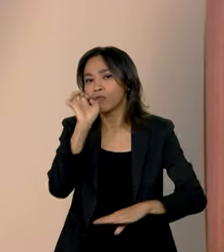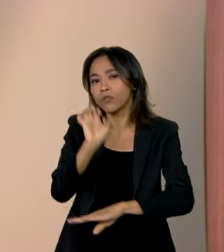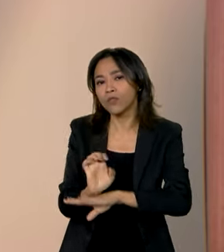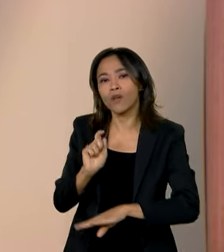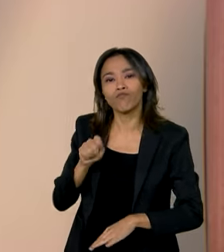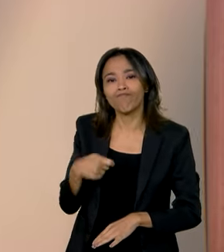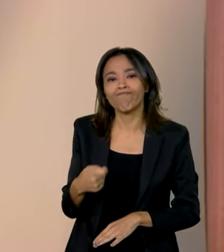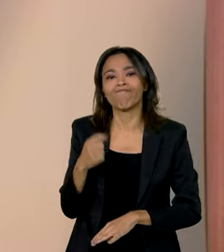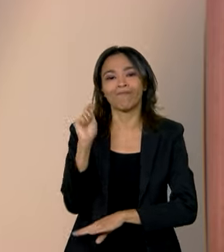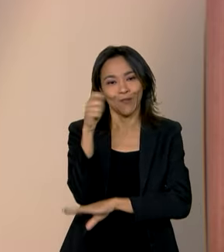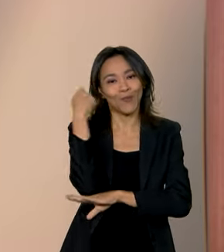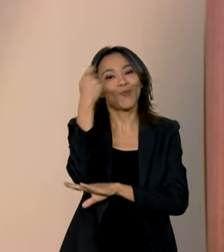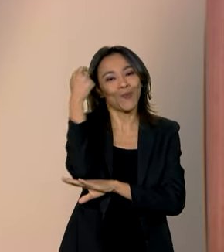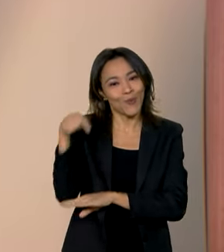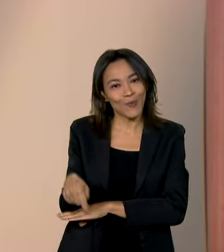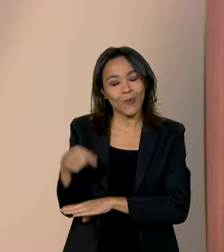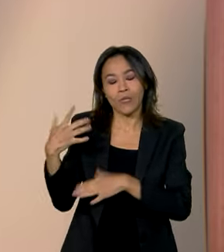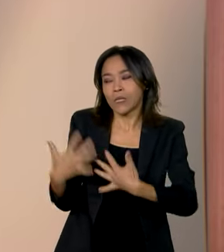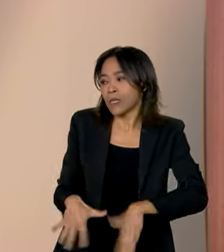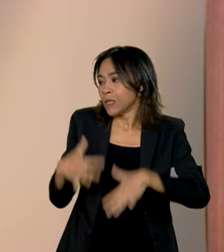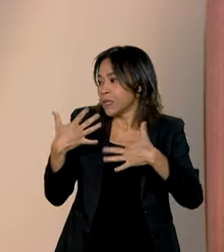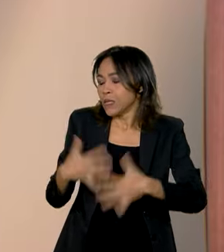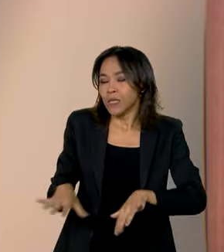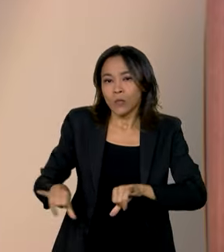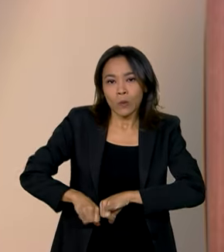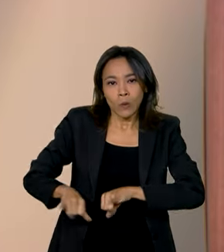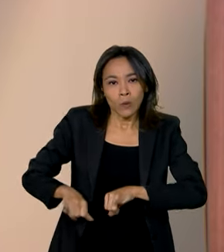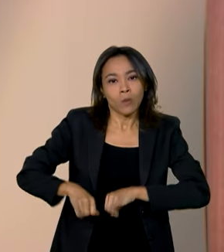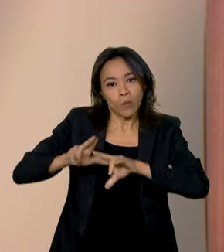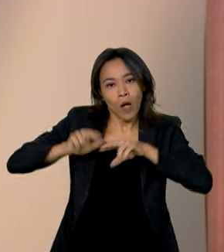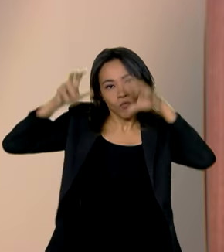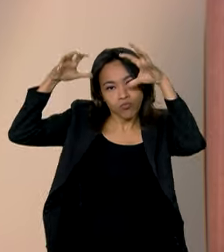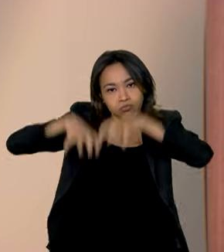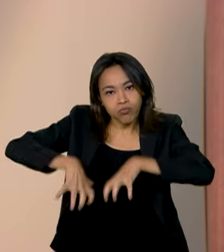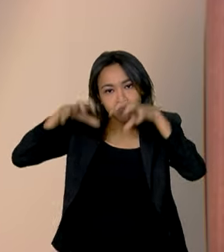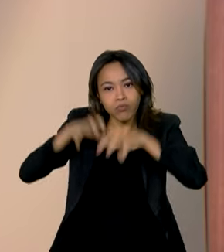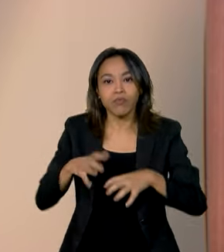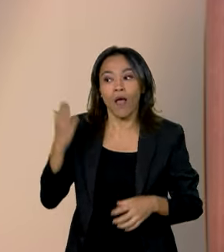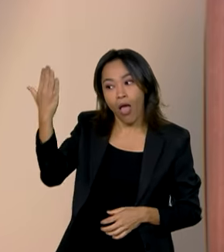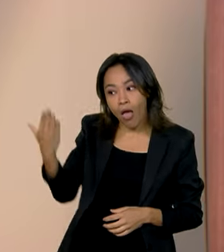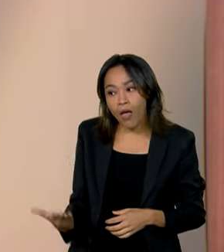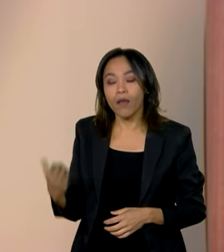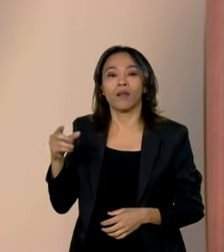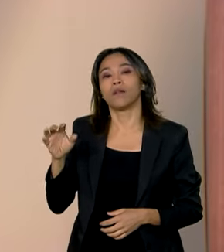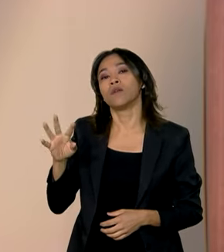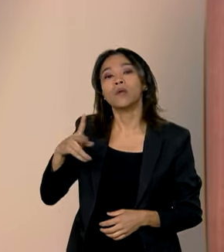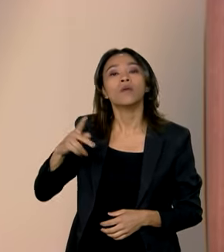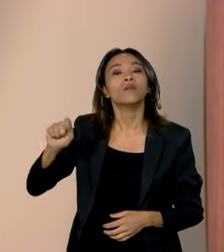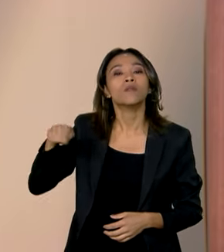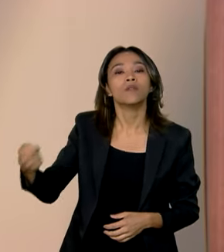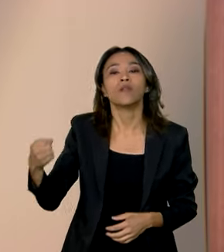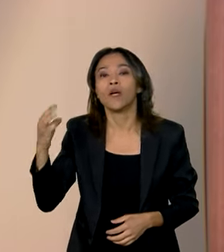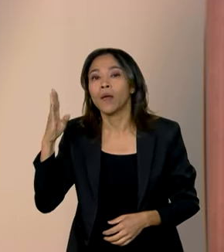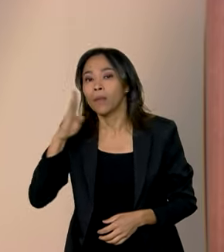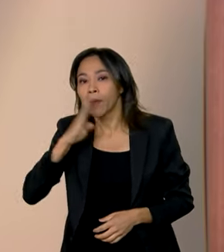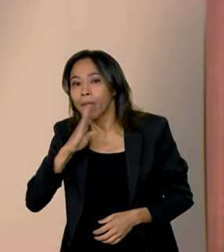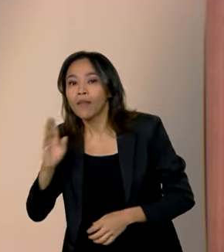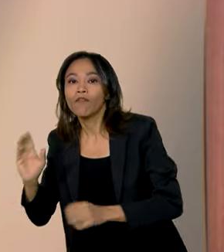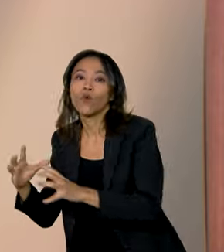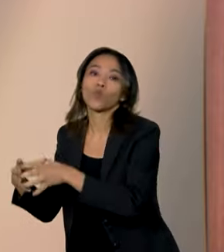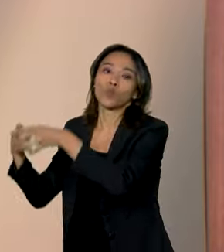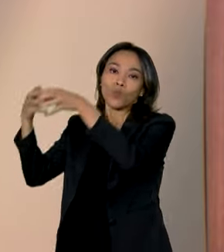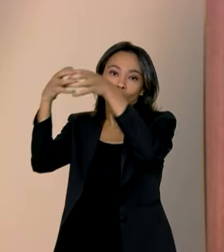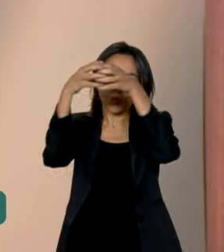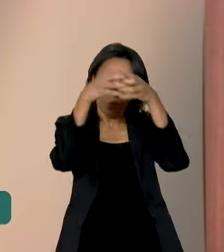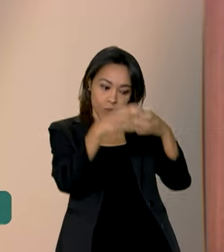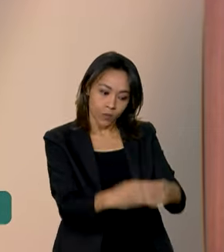Sul, que está passando por essa catástrofe. O ministro Paulo Pimenta fez parte da comitiva do presidente Lula, que visitou ontem a